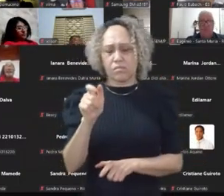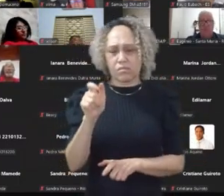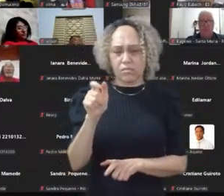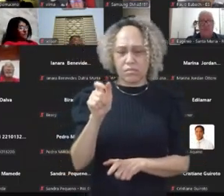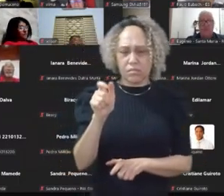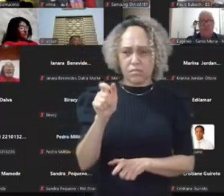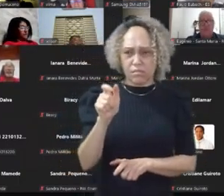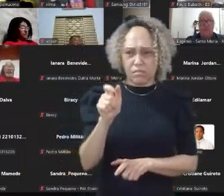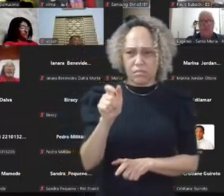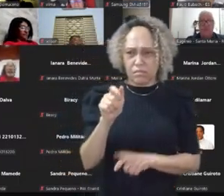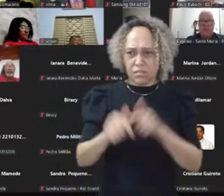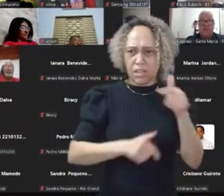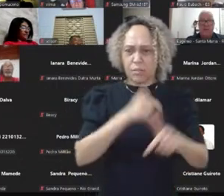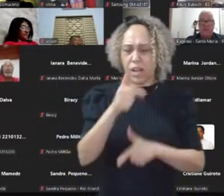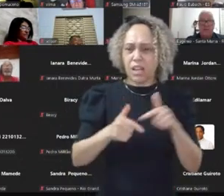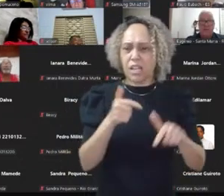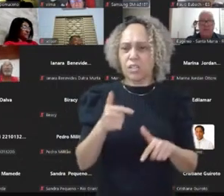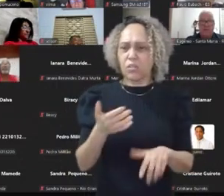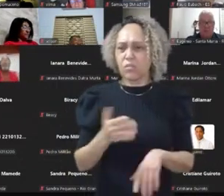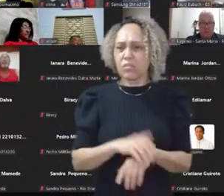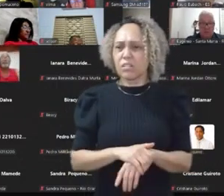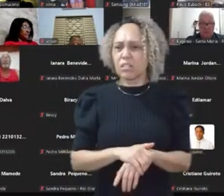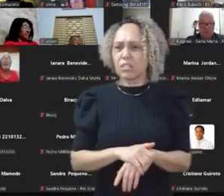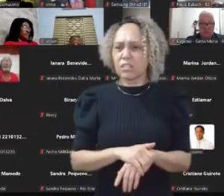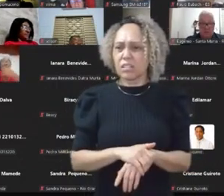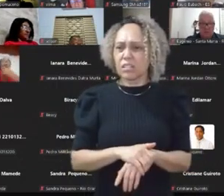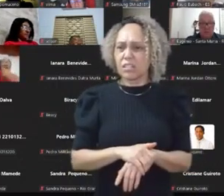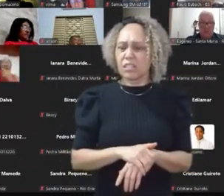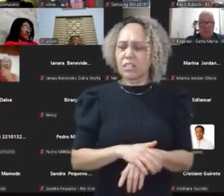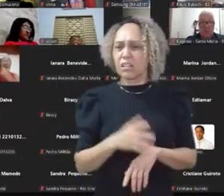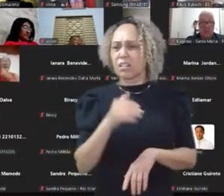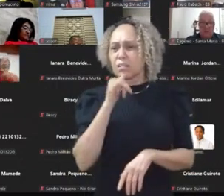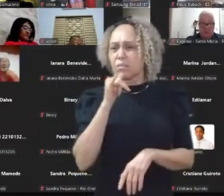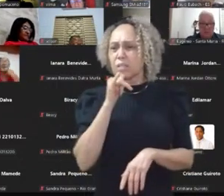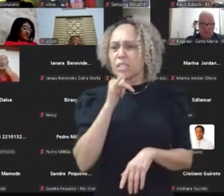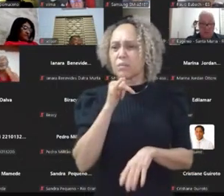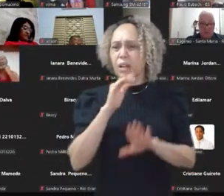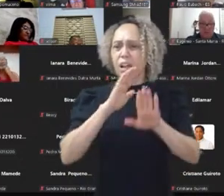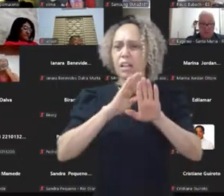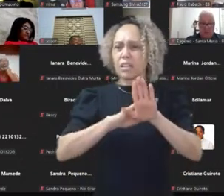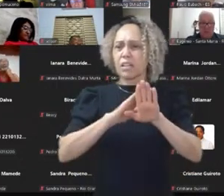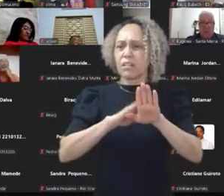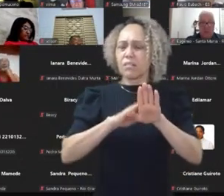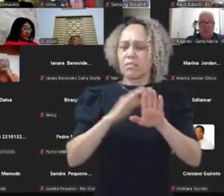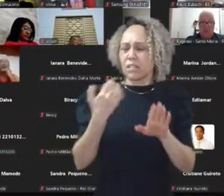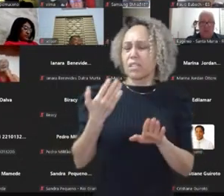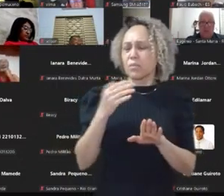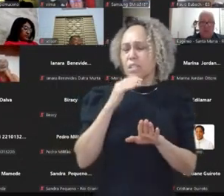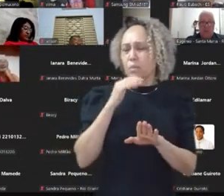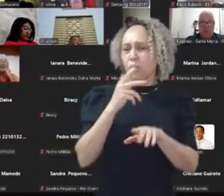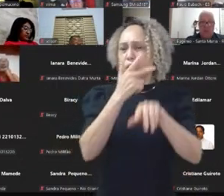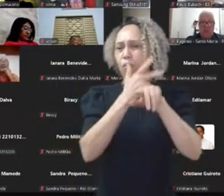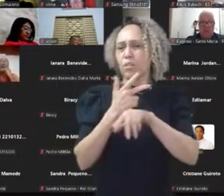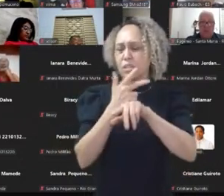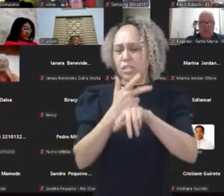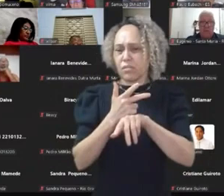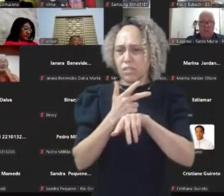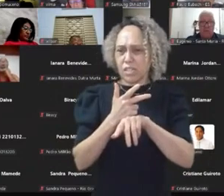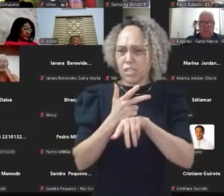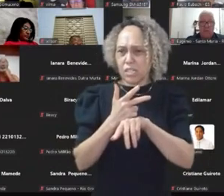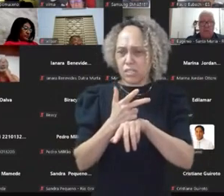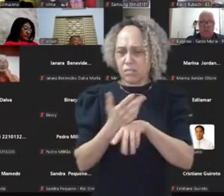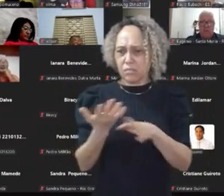atrás é um fundo de livro. Aí você fala assim, qual é a verossimilhança que tem que aquele petroleiro? Se fosse no posto de gasolina, tinha mais verossimilhança,